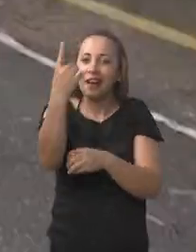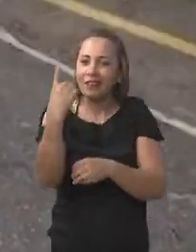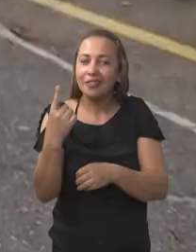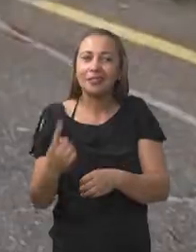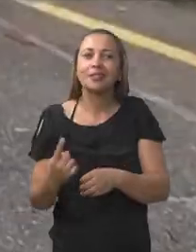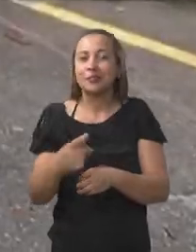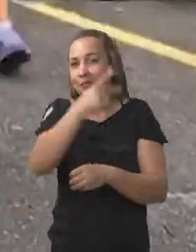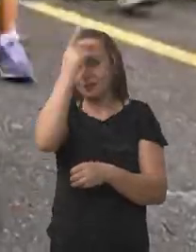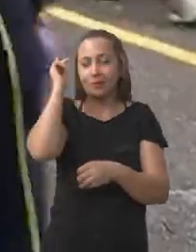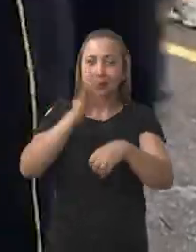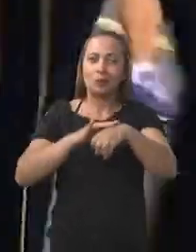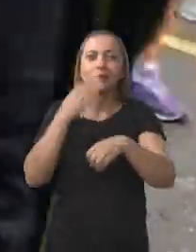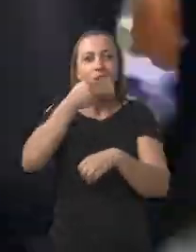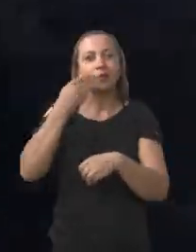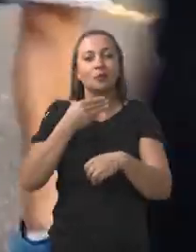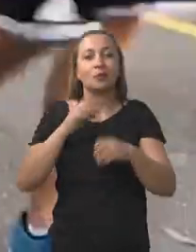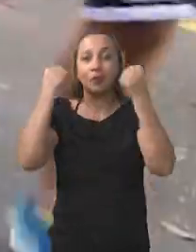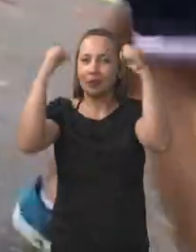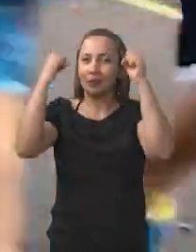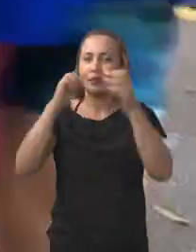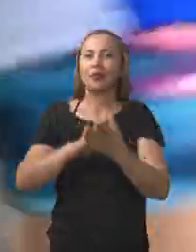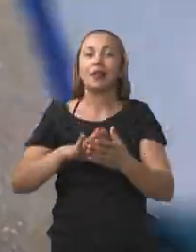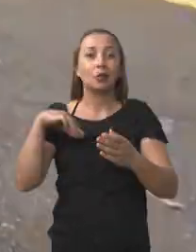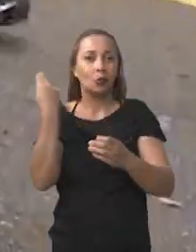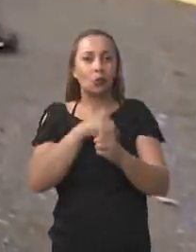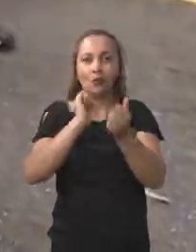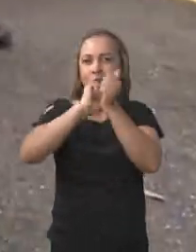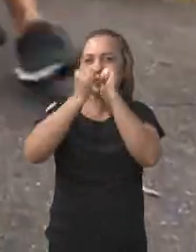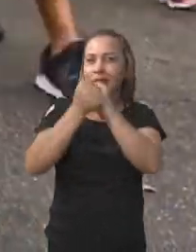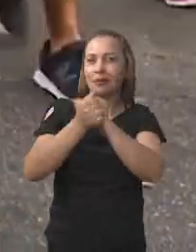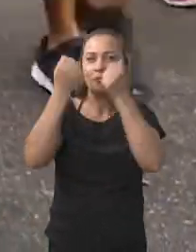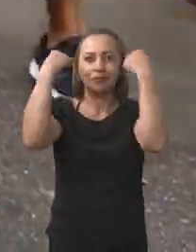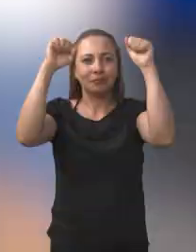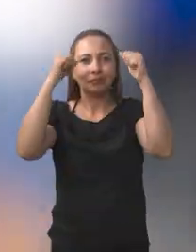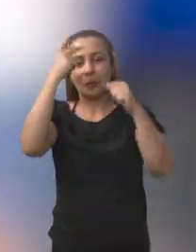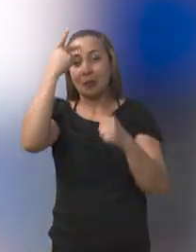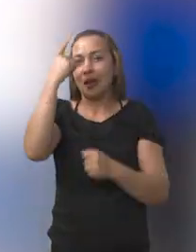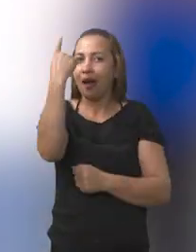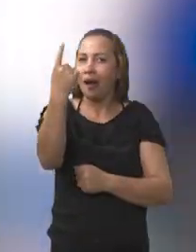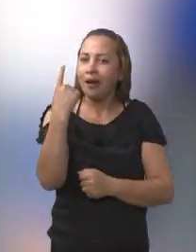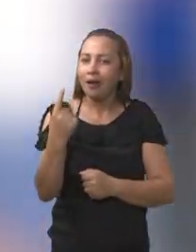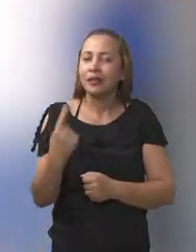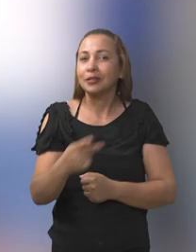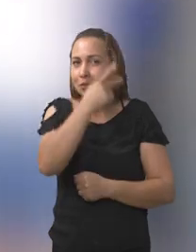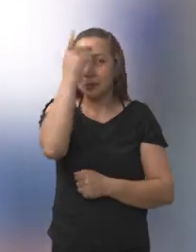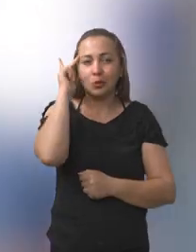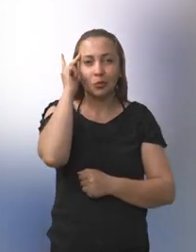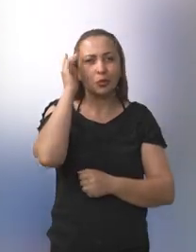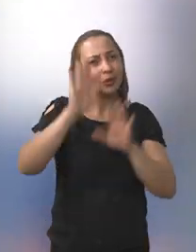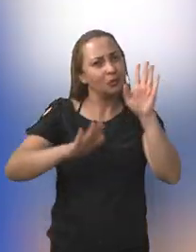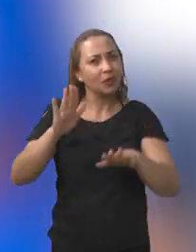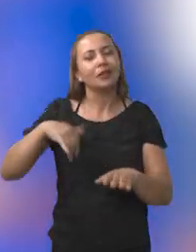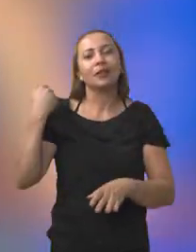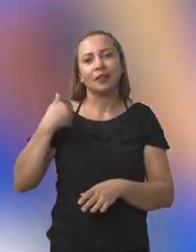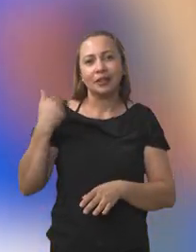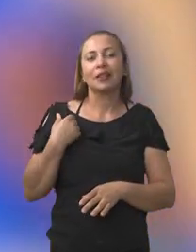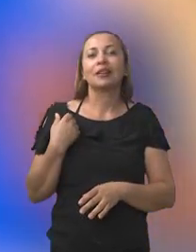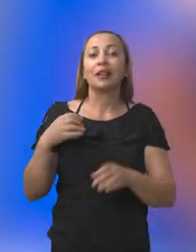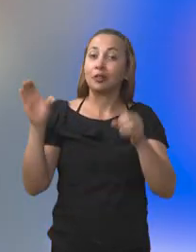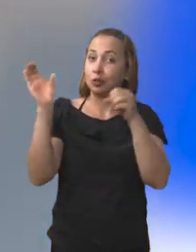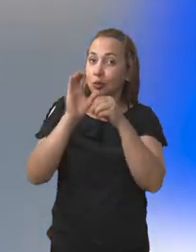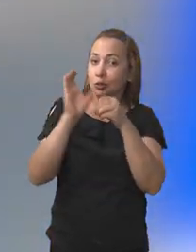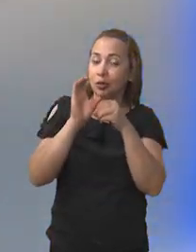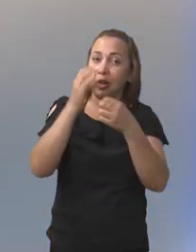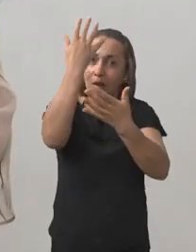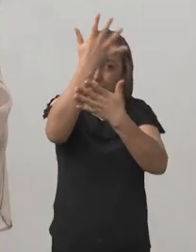cada diabético no exercício físico. Então, a gente vai adaptar o exercício para cada diabético, de acordo com a sua idade, a sua condição